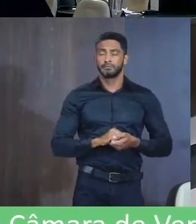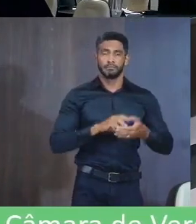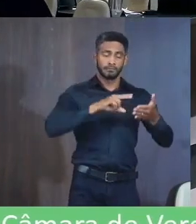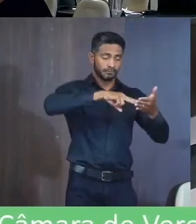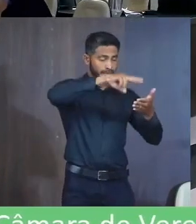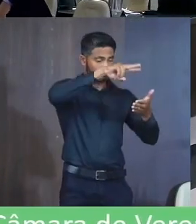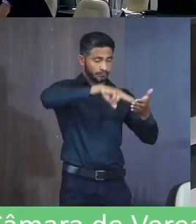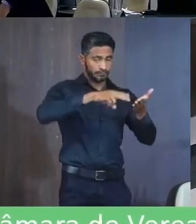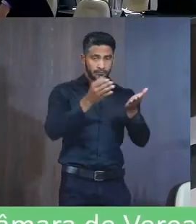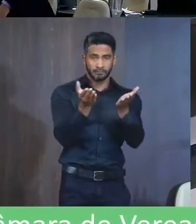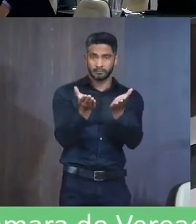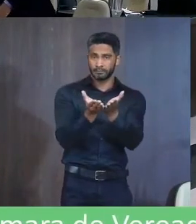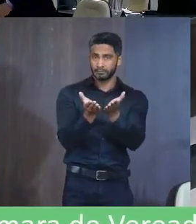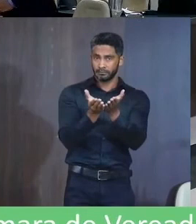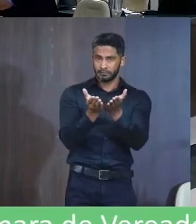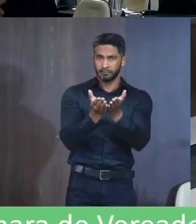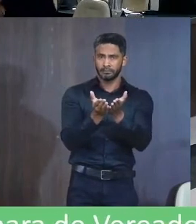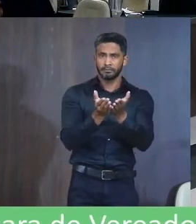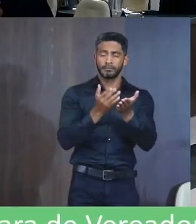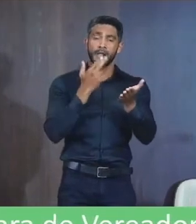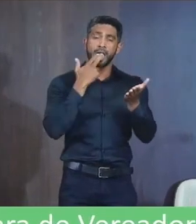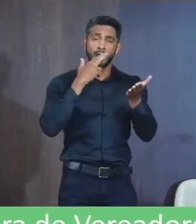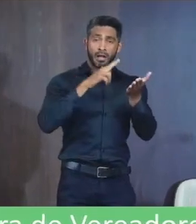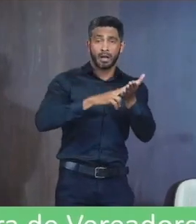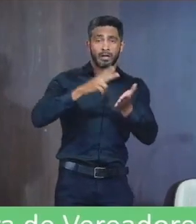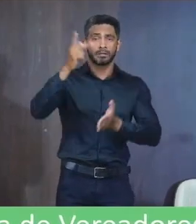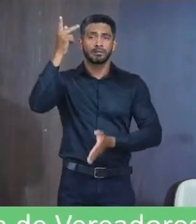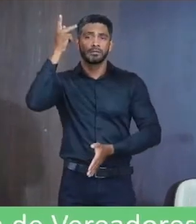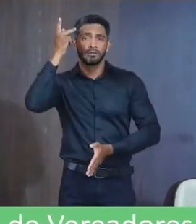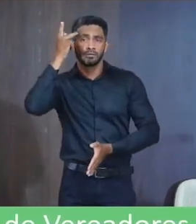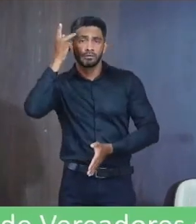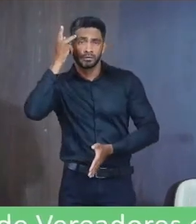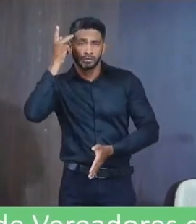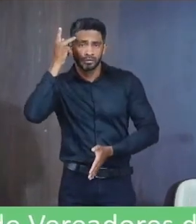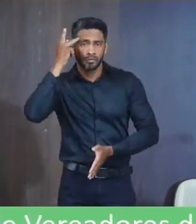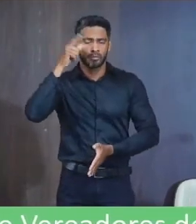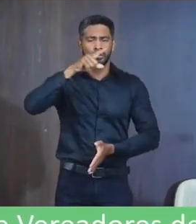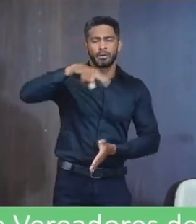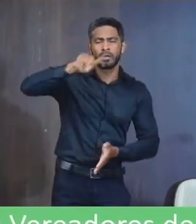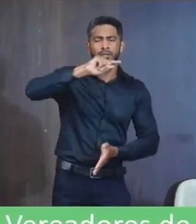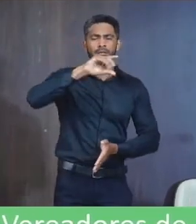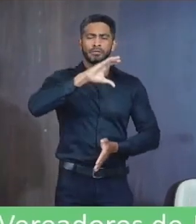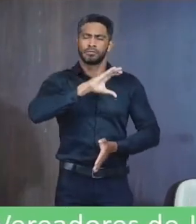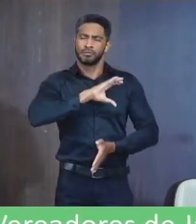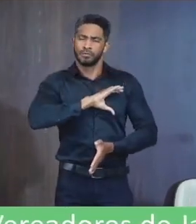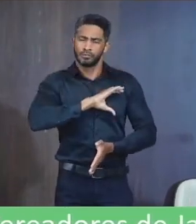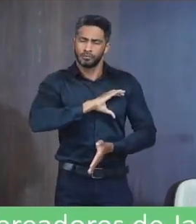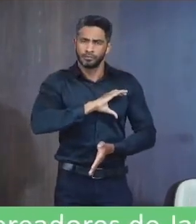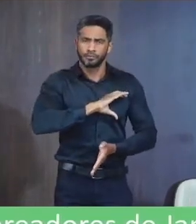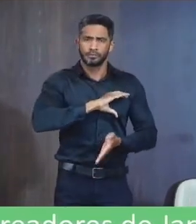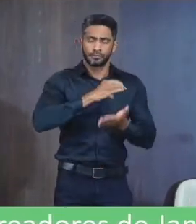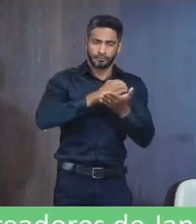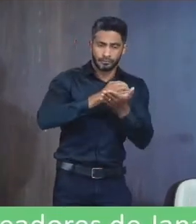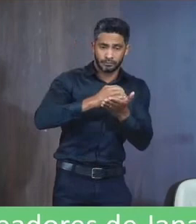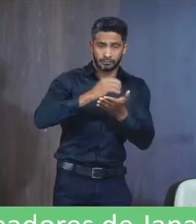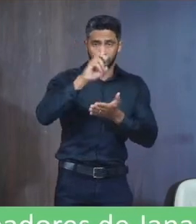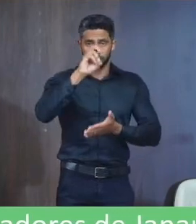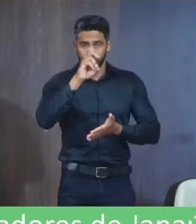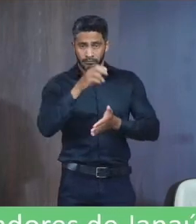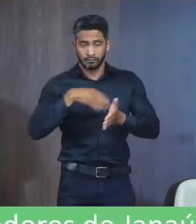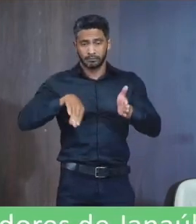Leitura bíblica Segunda carta de São Paulo Aos Coríntios Capítulos 5 Versículos